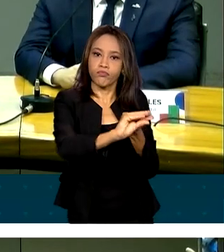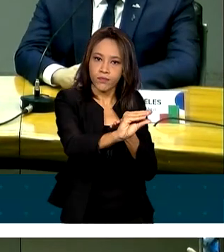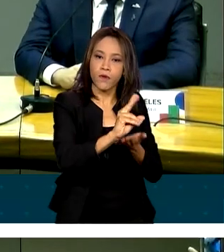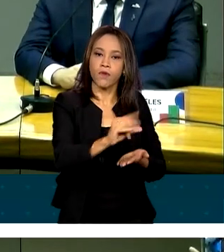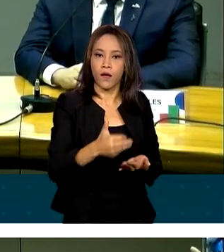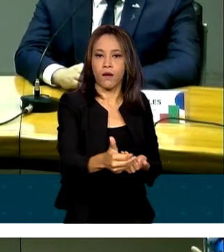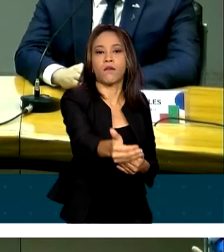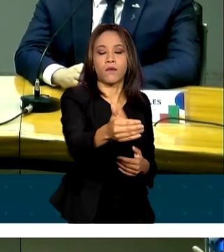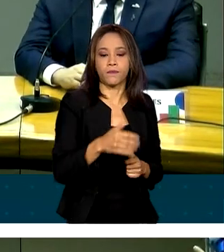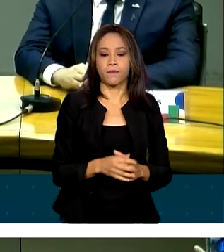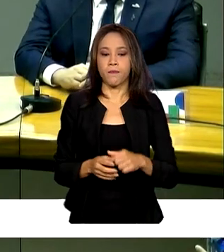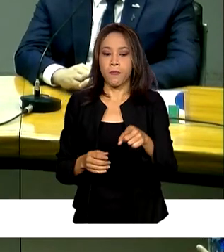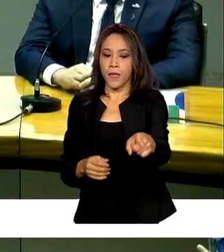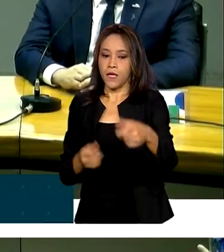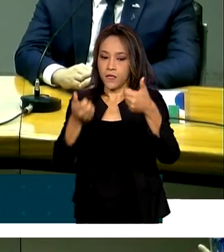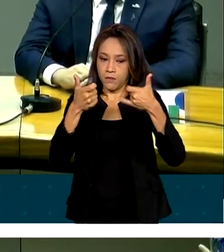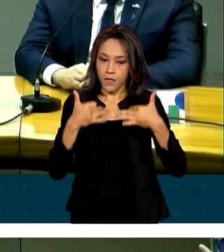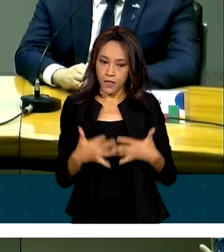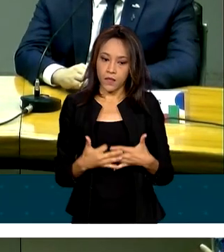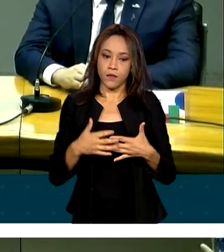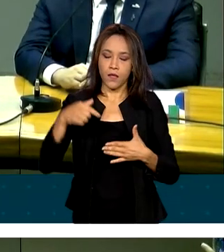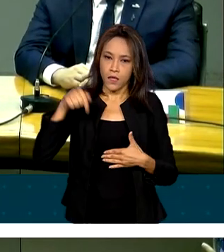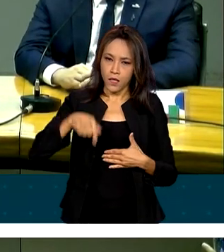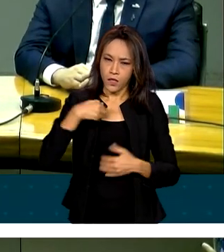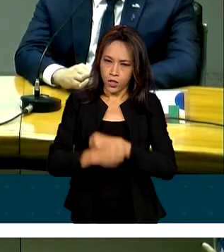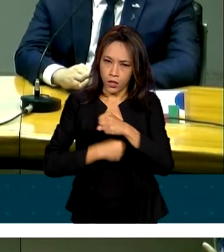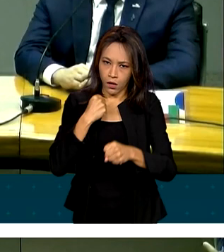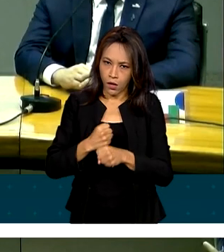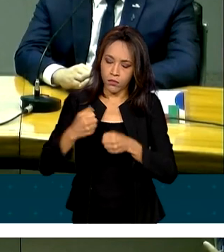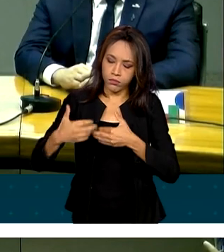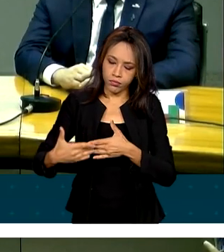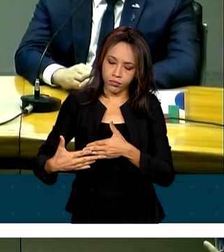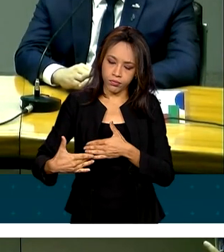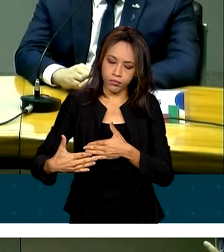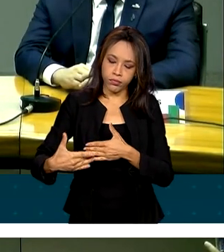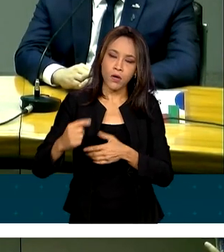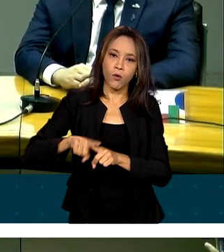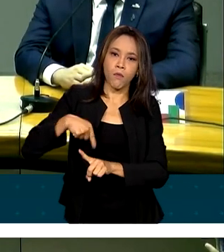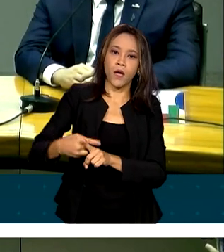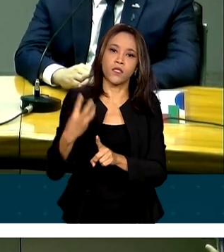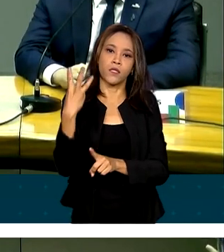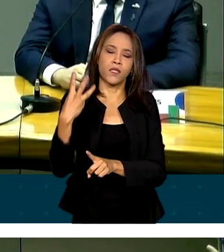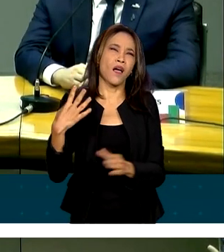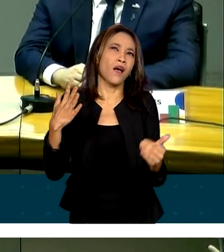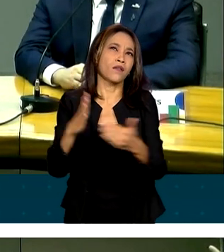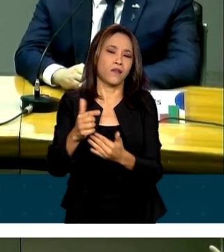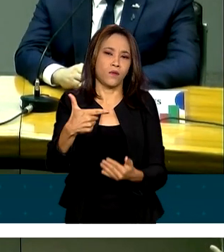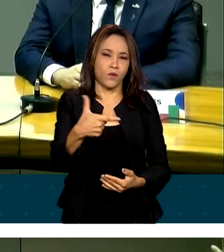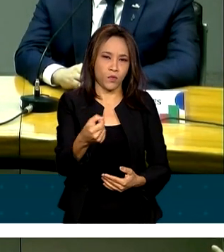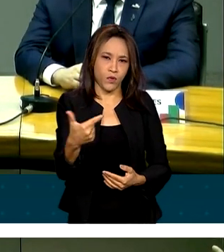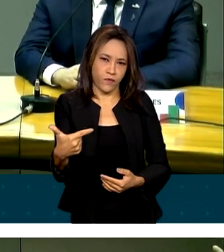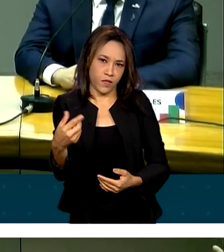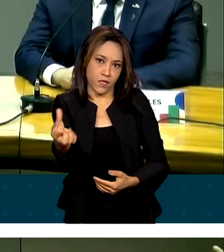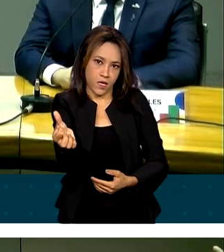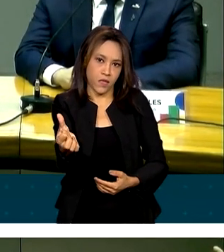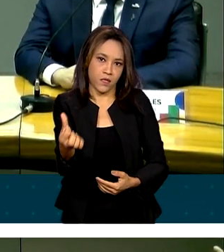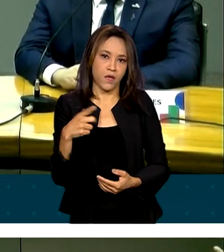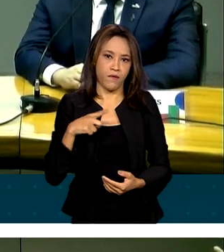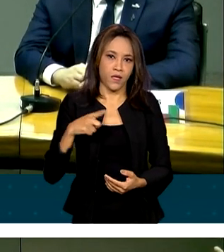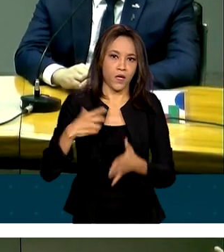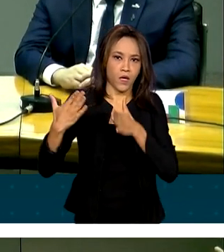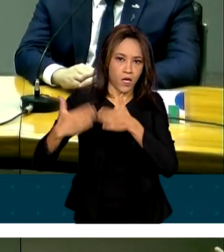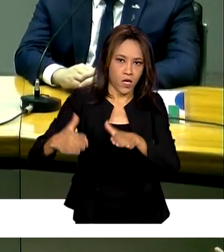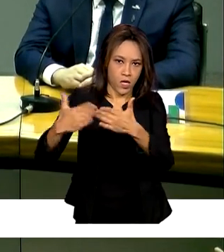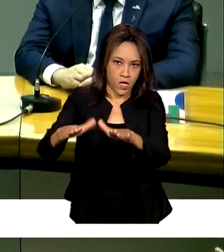estar diluído ao longo dos próximos, deste ano, em mais três, até 2026. Ele virá via abatimento de